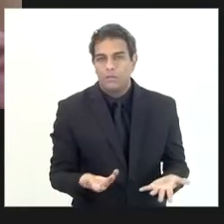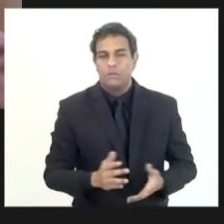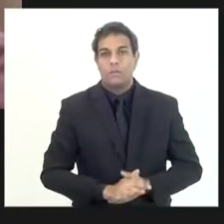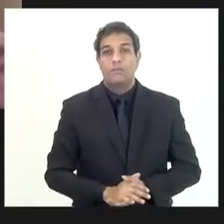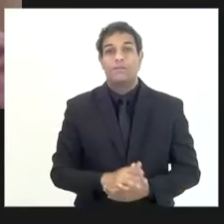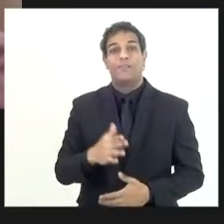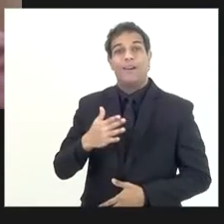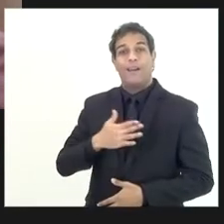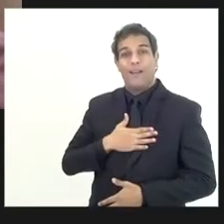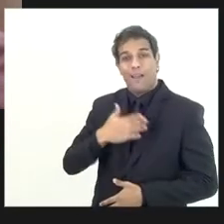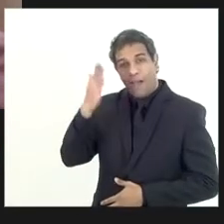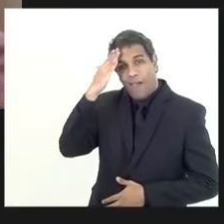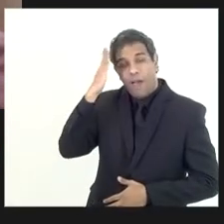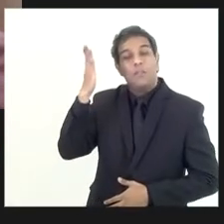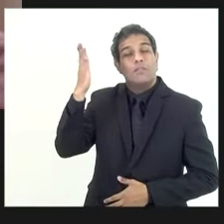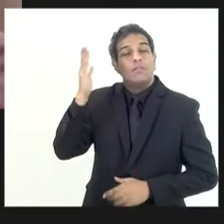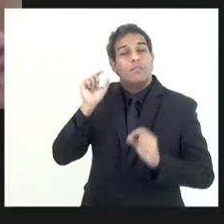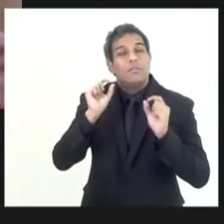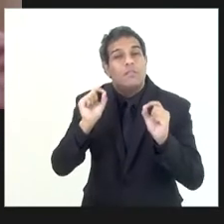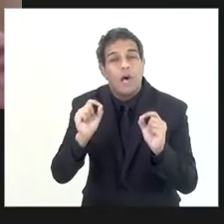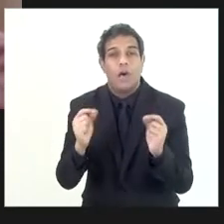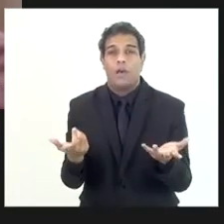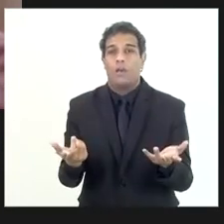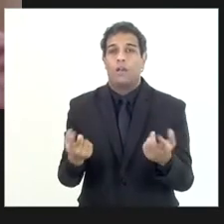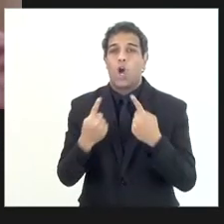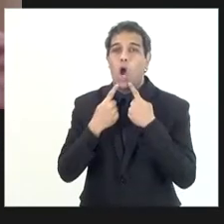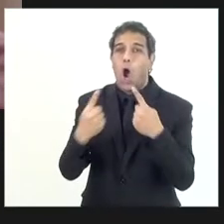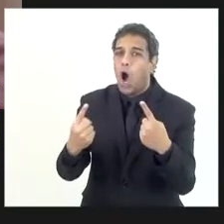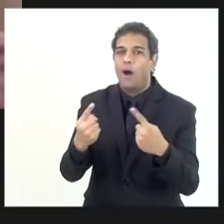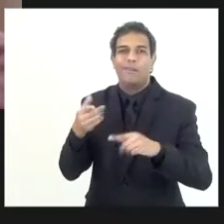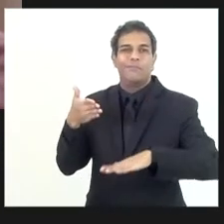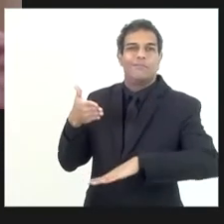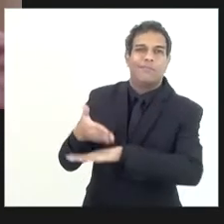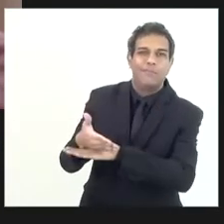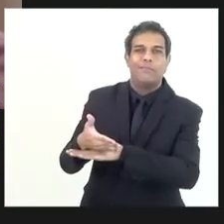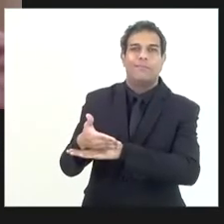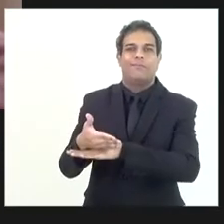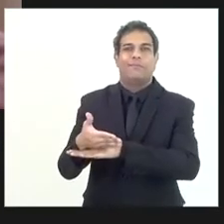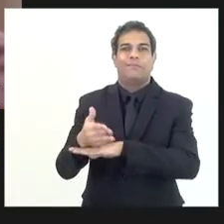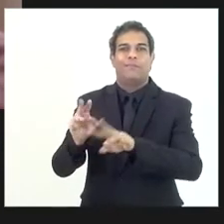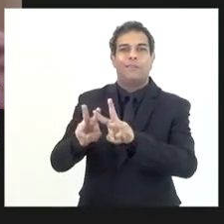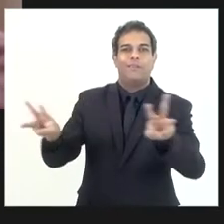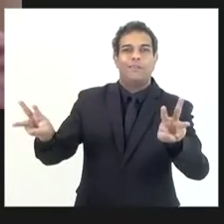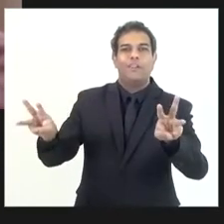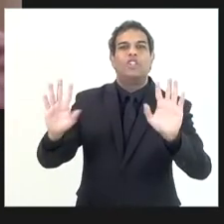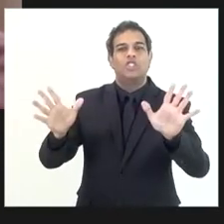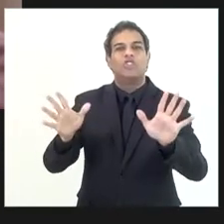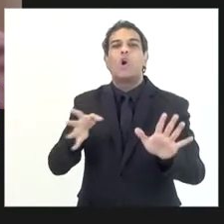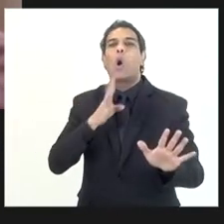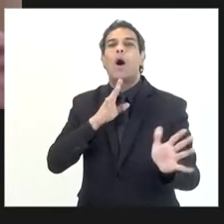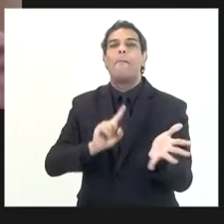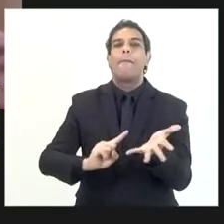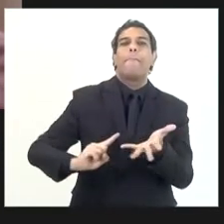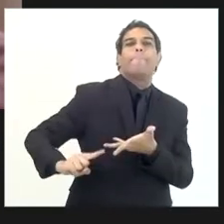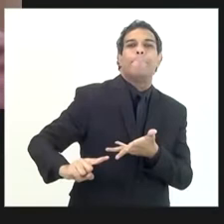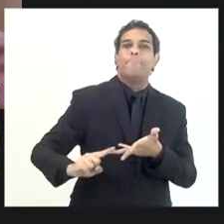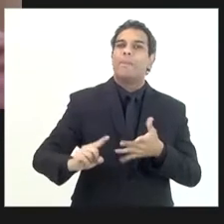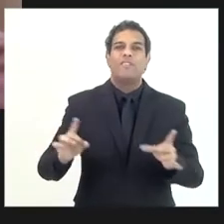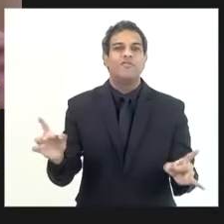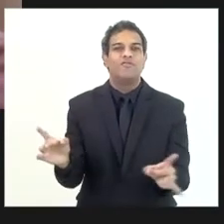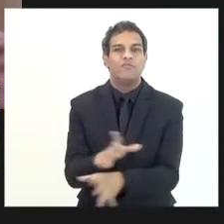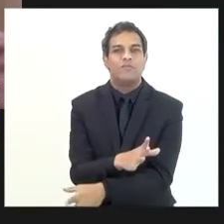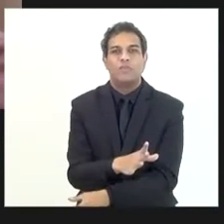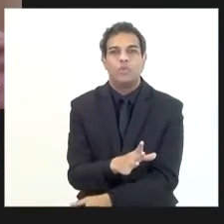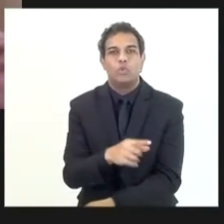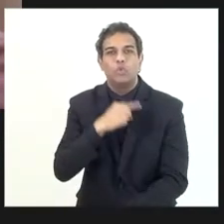Enquanto isso, não tenho dúvida, não preciso entrar no SEAF, eu fecho o olho, eu vejo na minha frente diversos quadros e tanto entrar, não